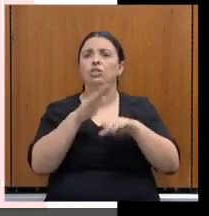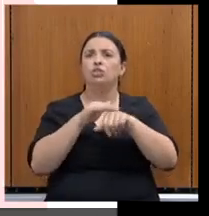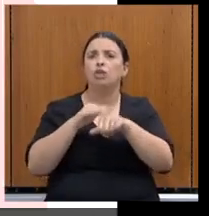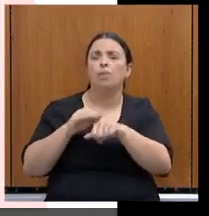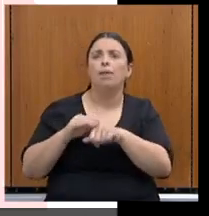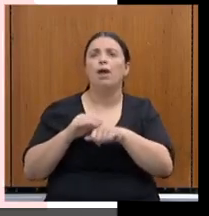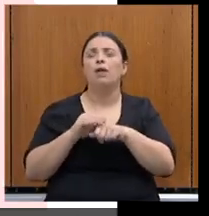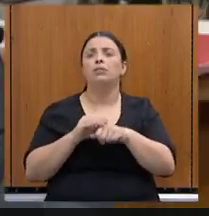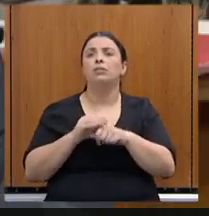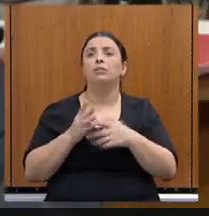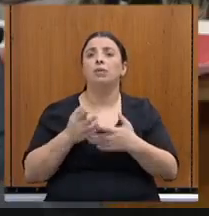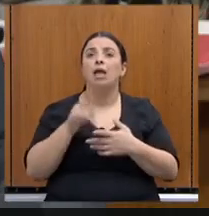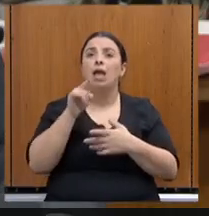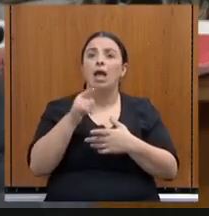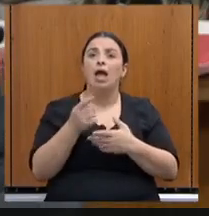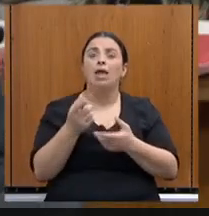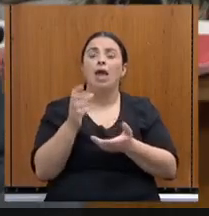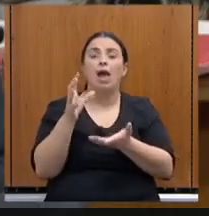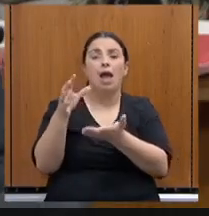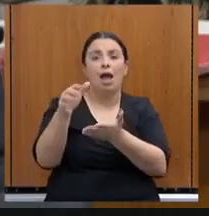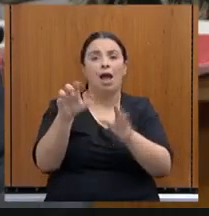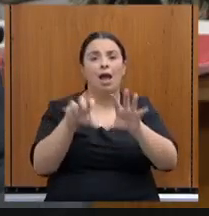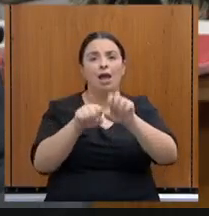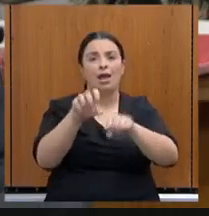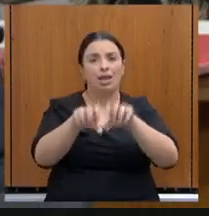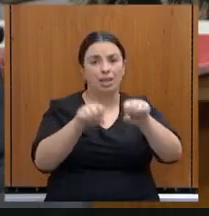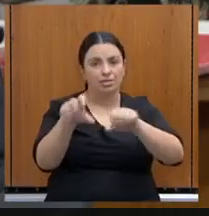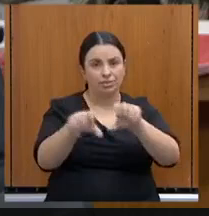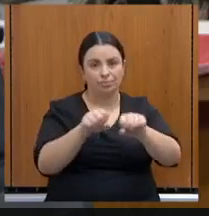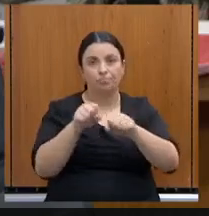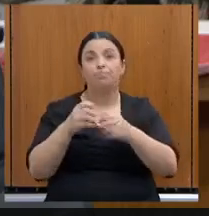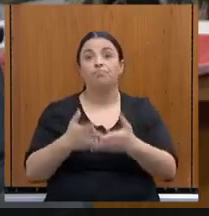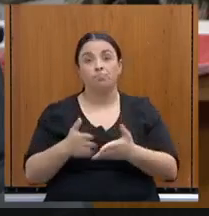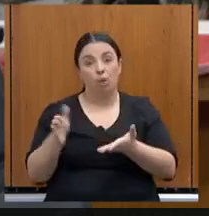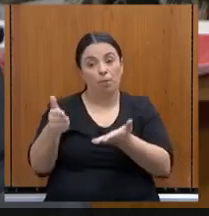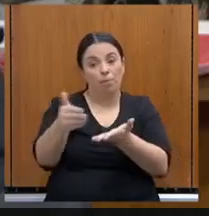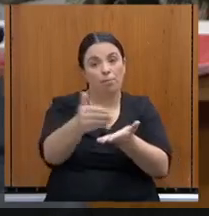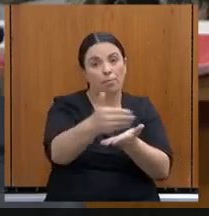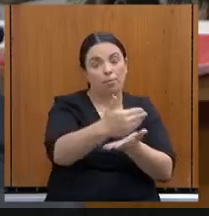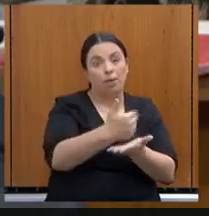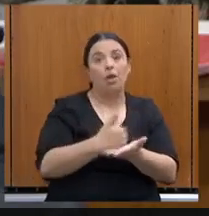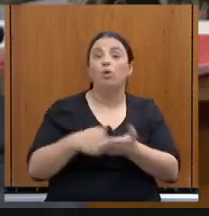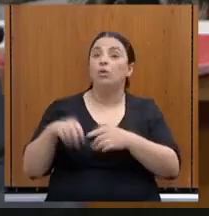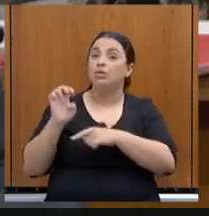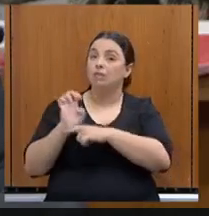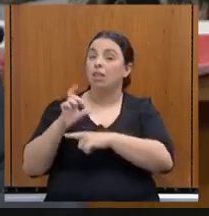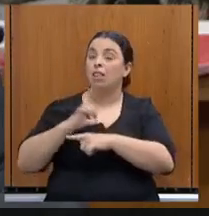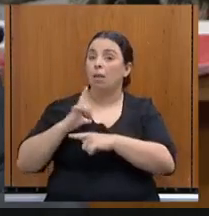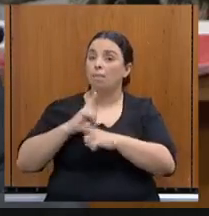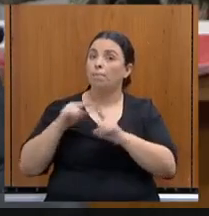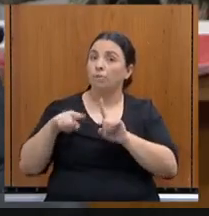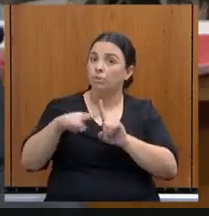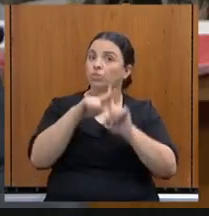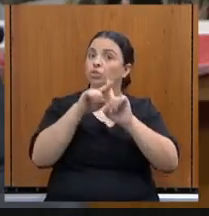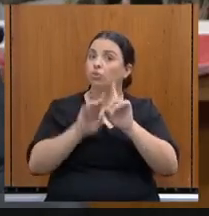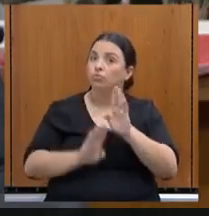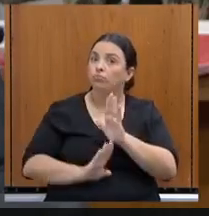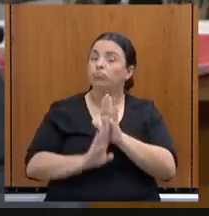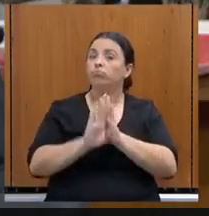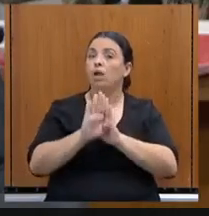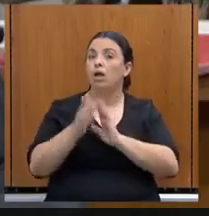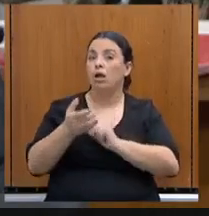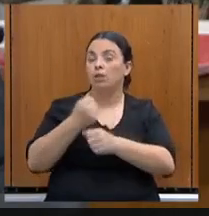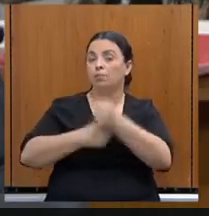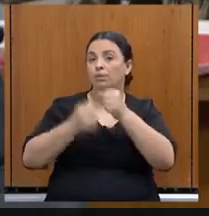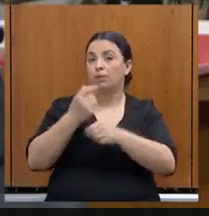vamos para a arrecadação. O Estado de Minas Gerais vem performando de forma positiva. Tivemos, no ano passado, 2020, principalmente nos